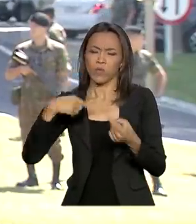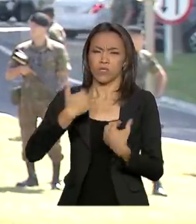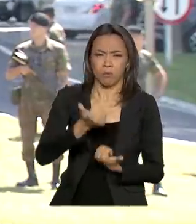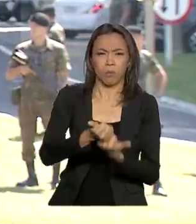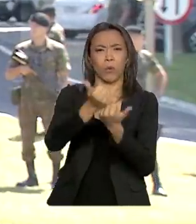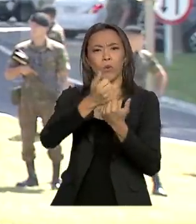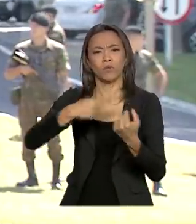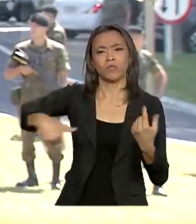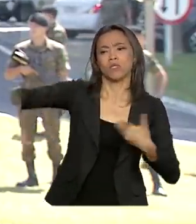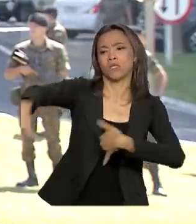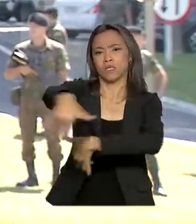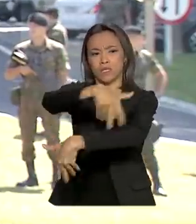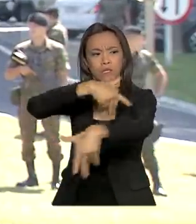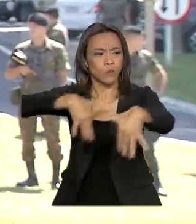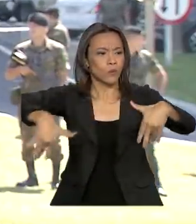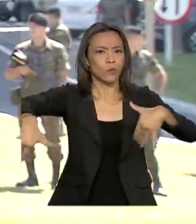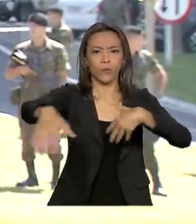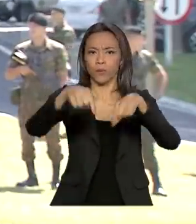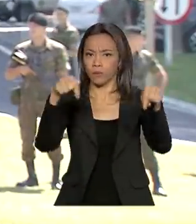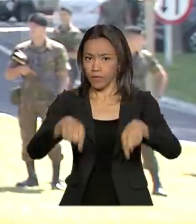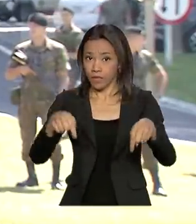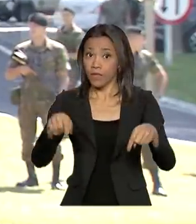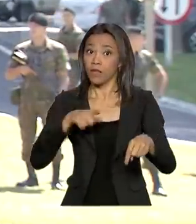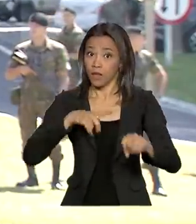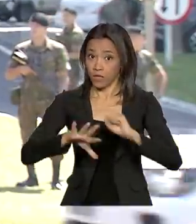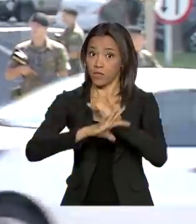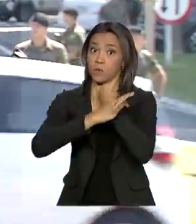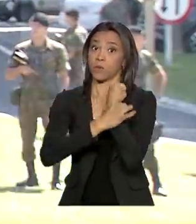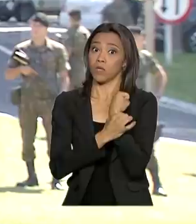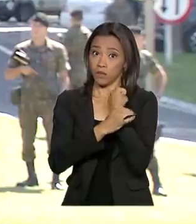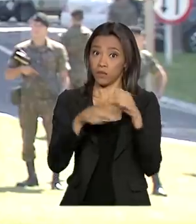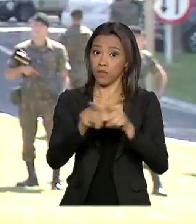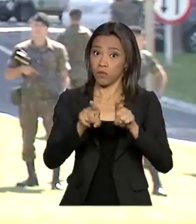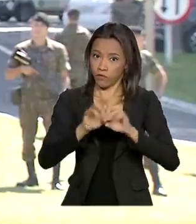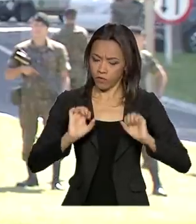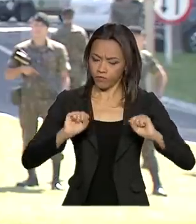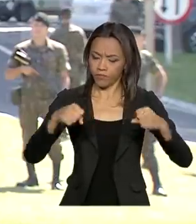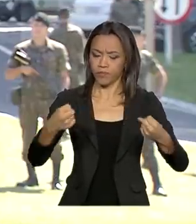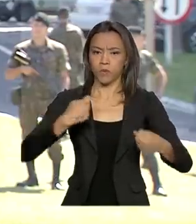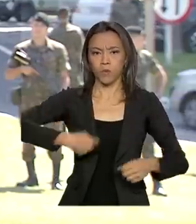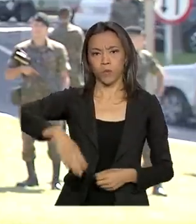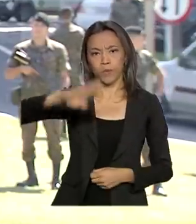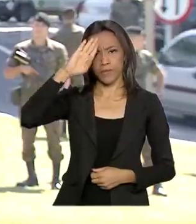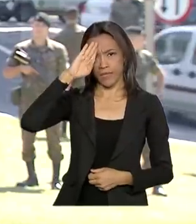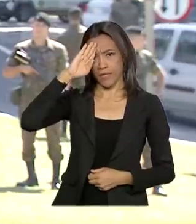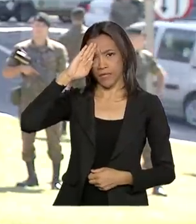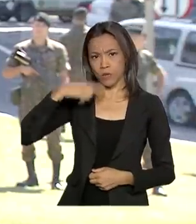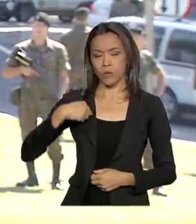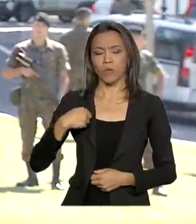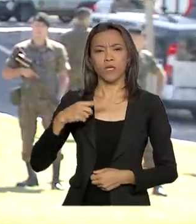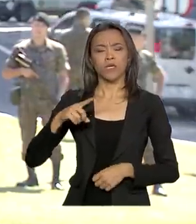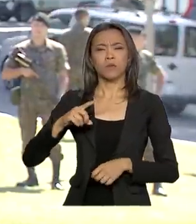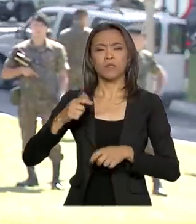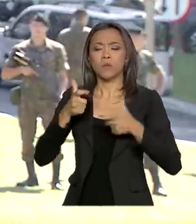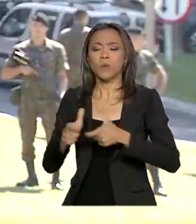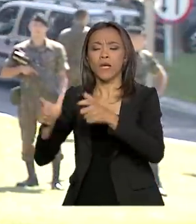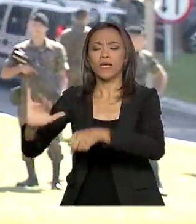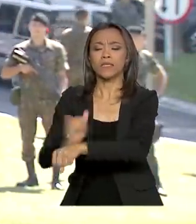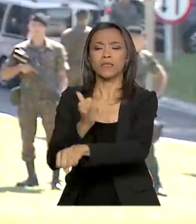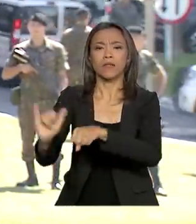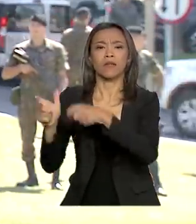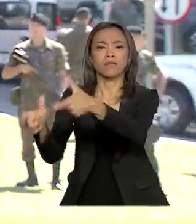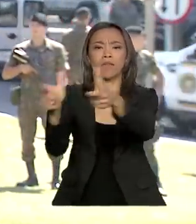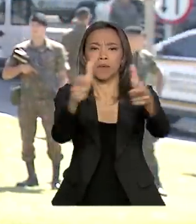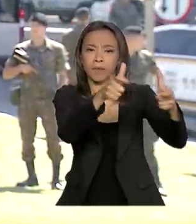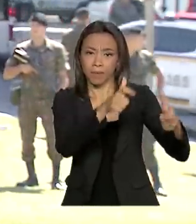circulam na cidade. A segurança também foi reforçada. O Exército está nos principais pontos de acesso ao local do